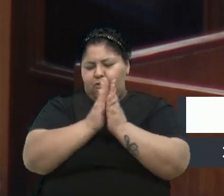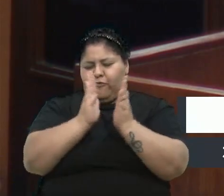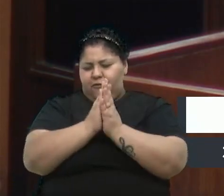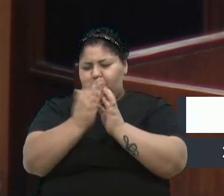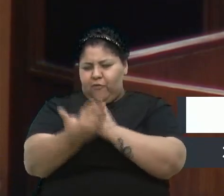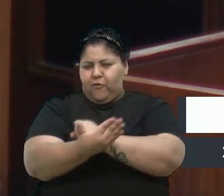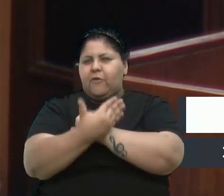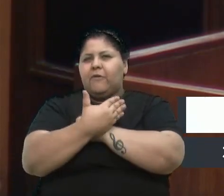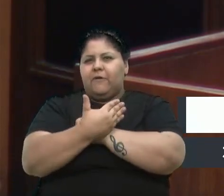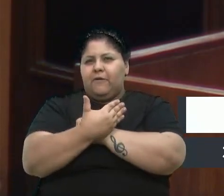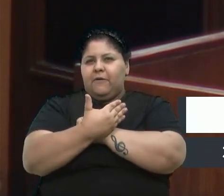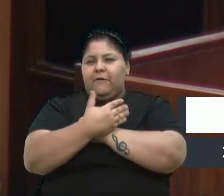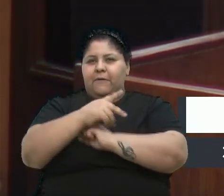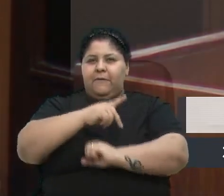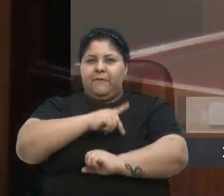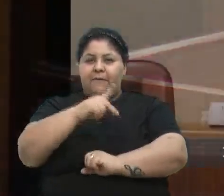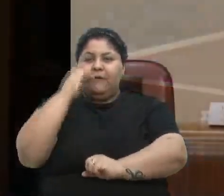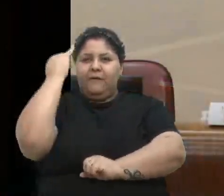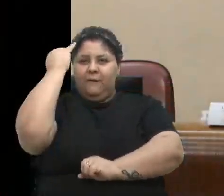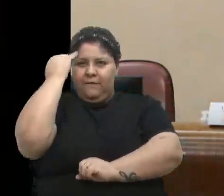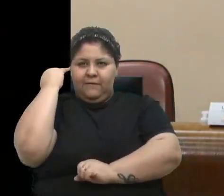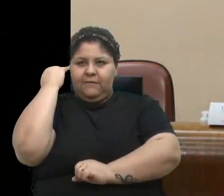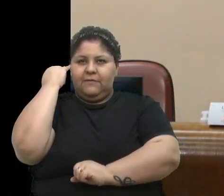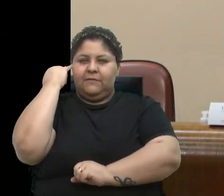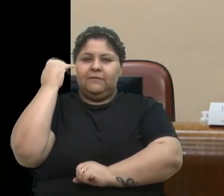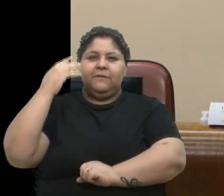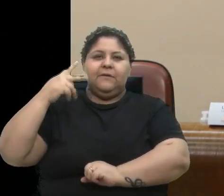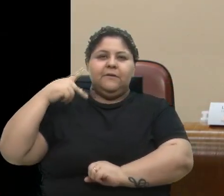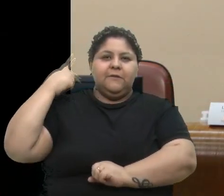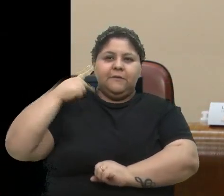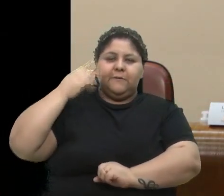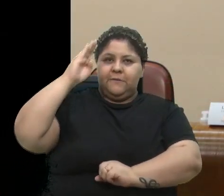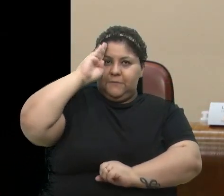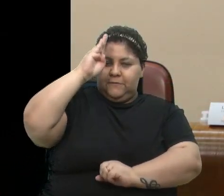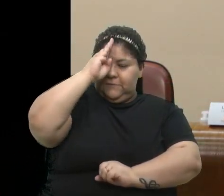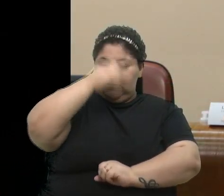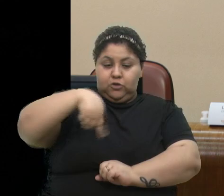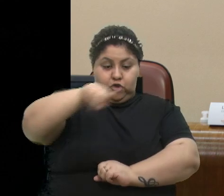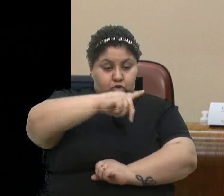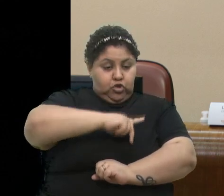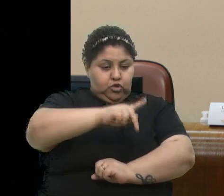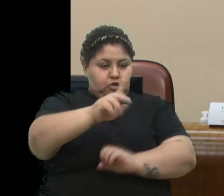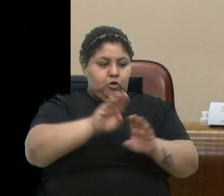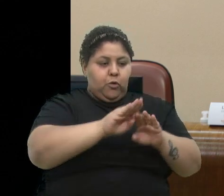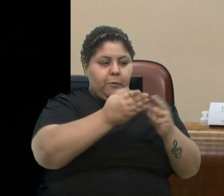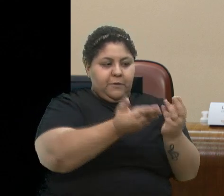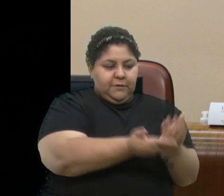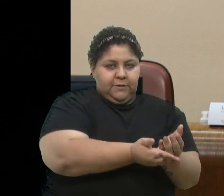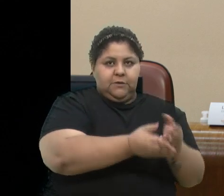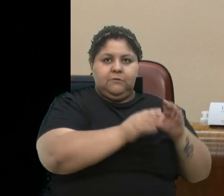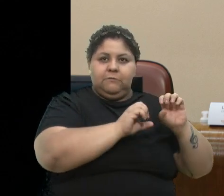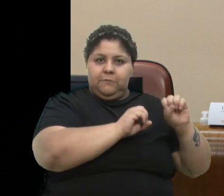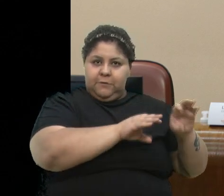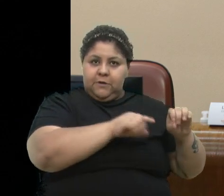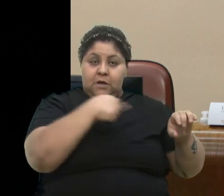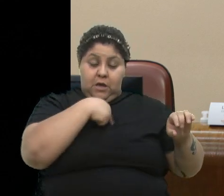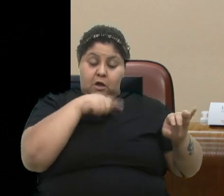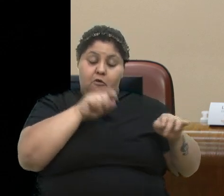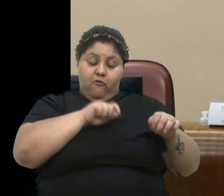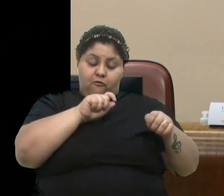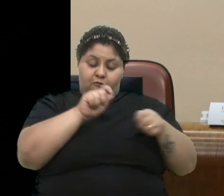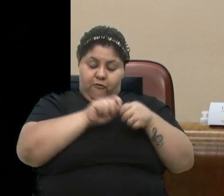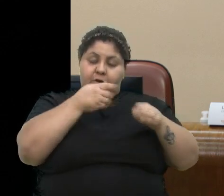Mas o presidente D'Ambrose, o vereador Bressan, que é o nosso presidente da Comissão da Educação, do qual eu faço parte,